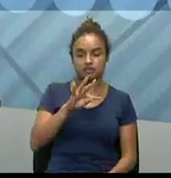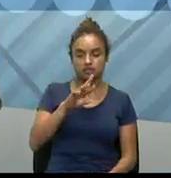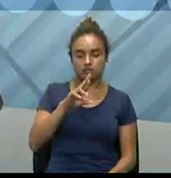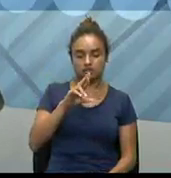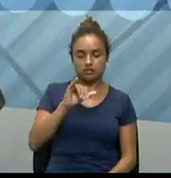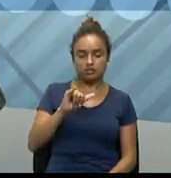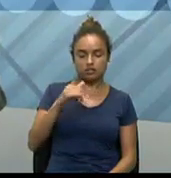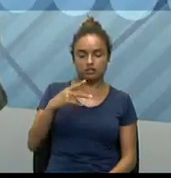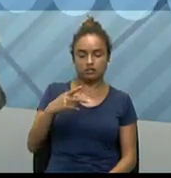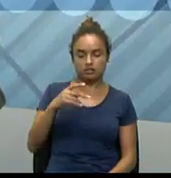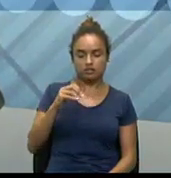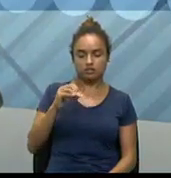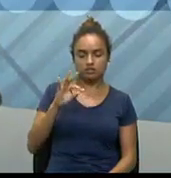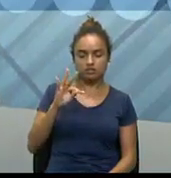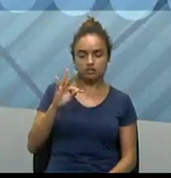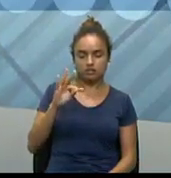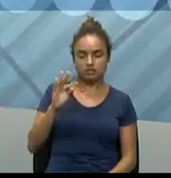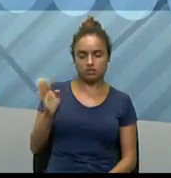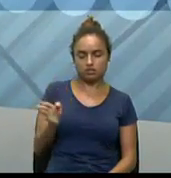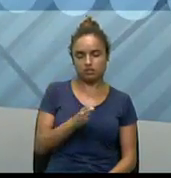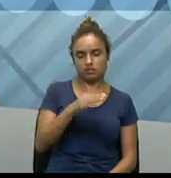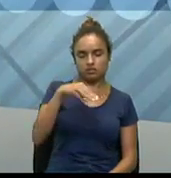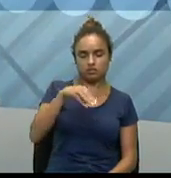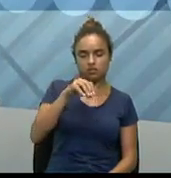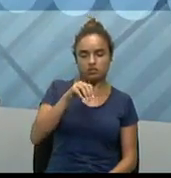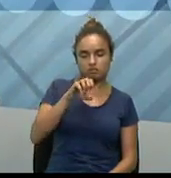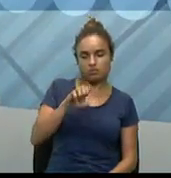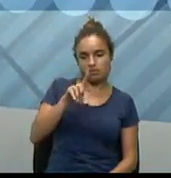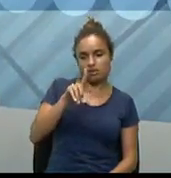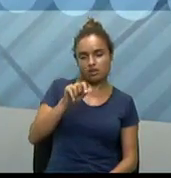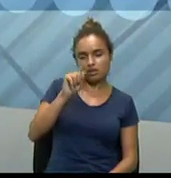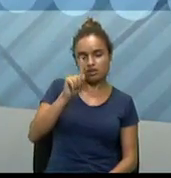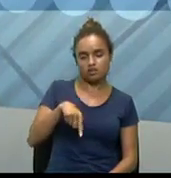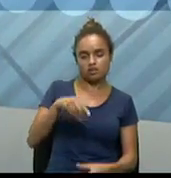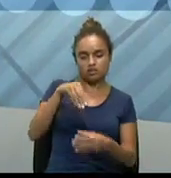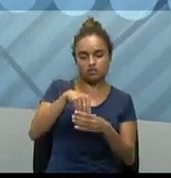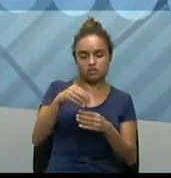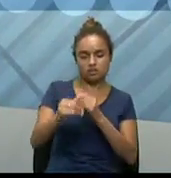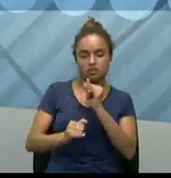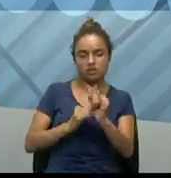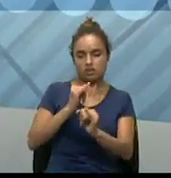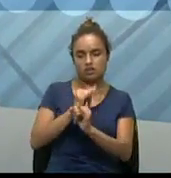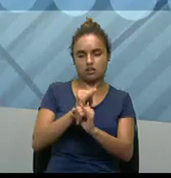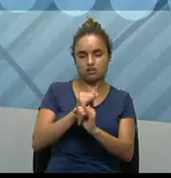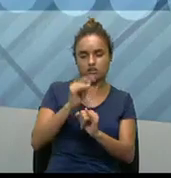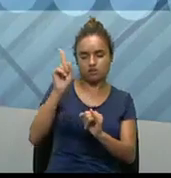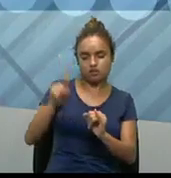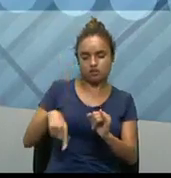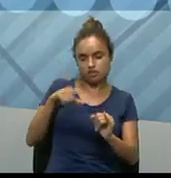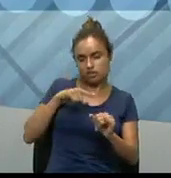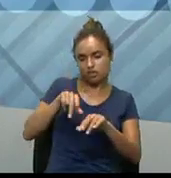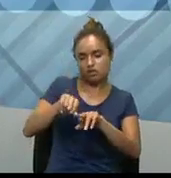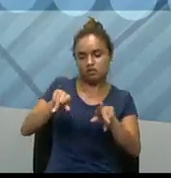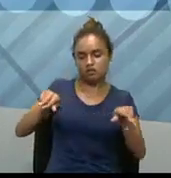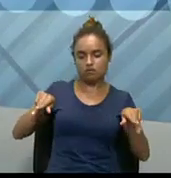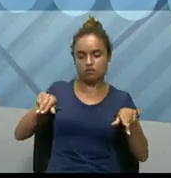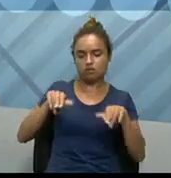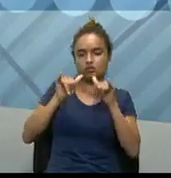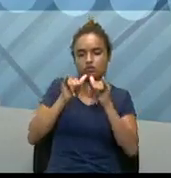são as moedas virtuais. Porém, se vocês pesquisarem aí as informações, existem várias